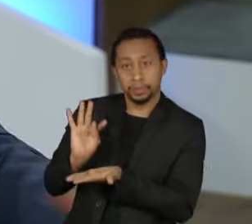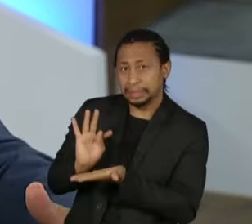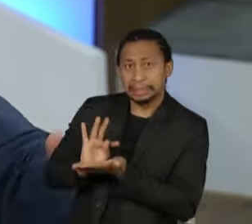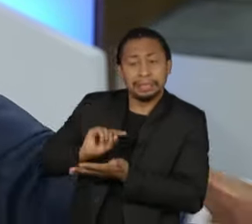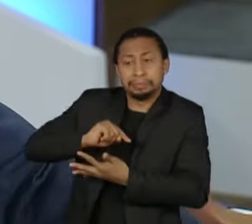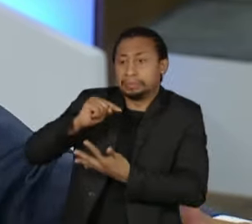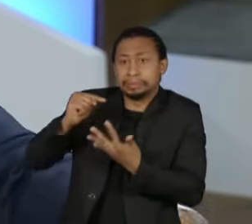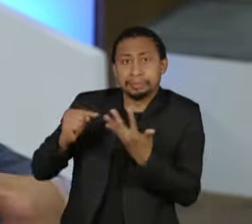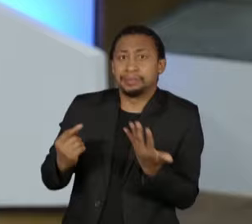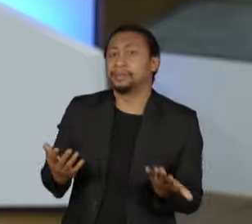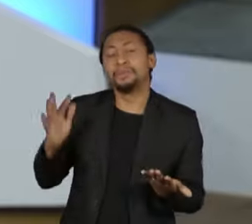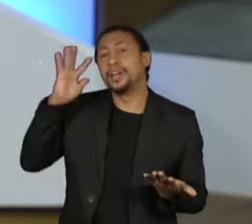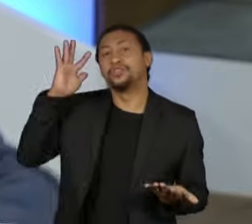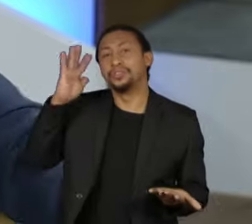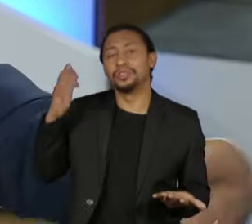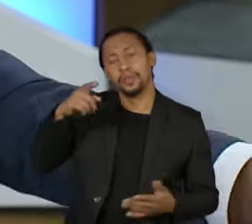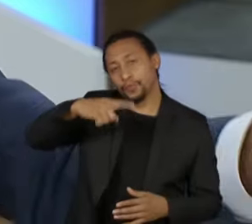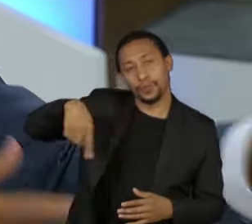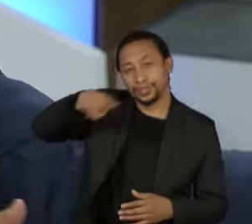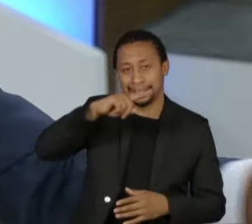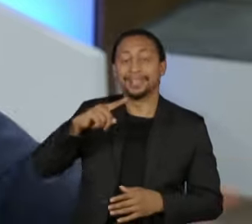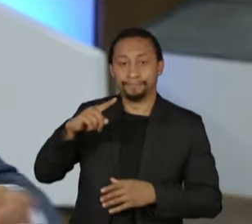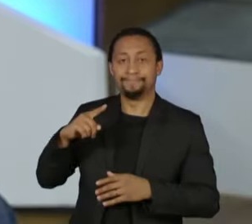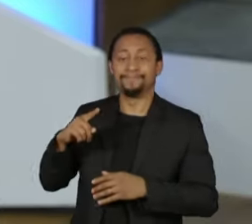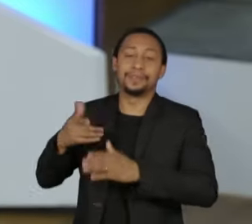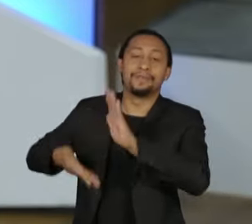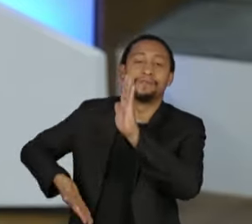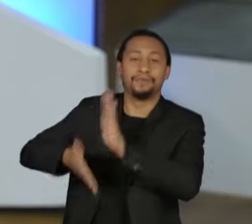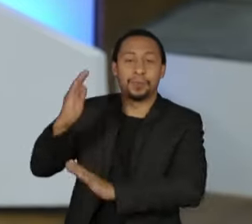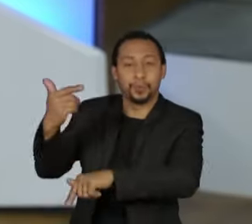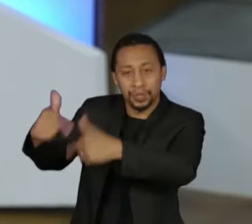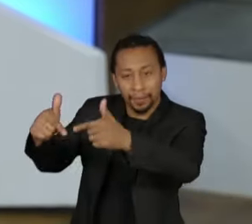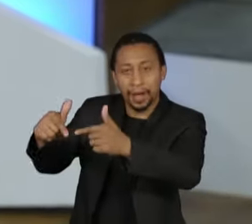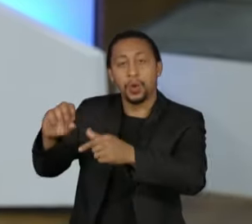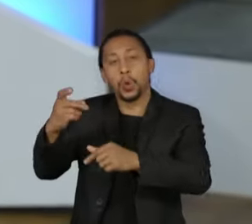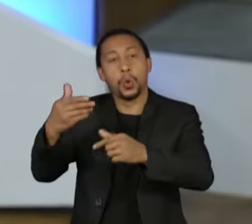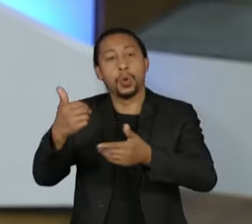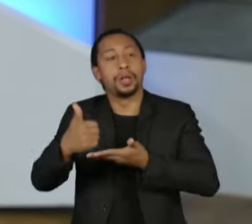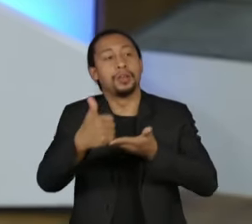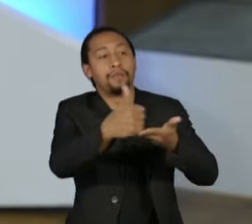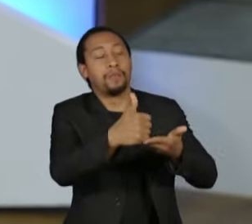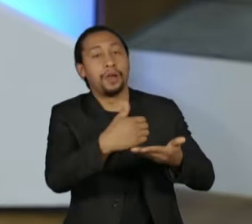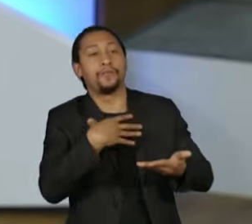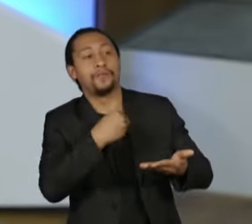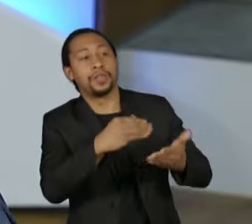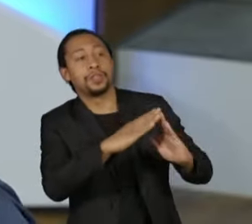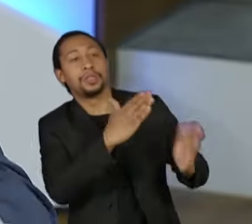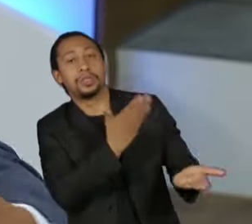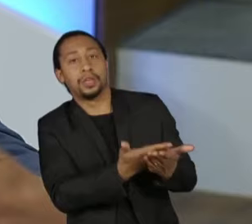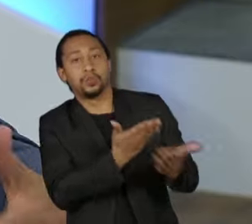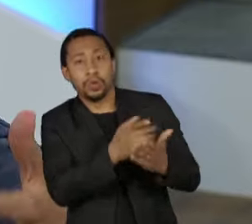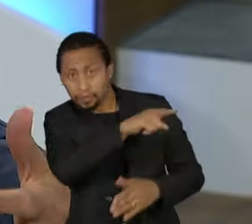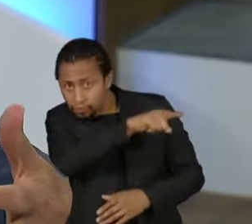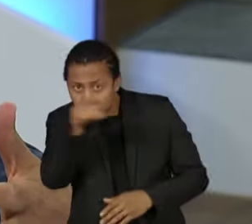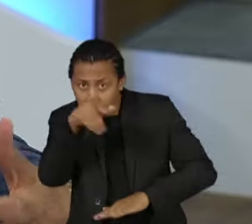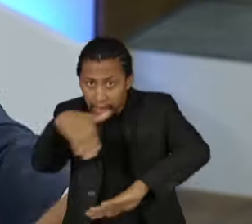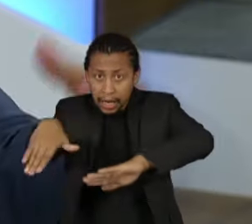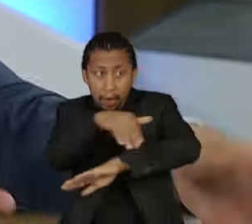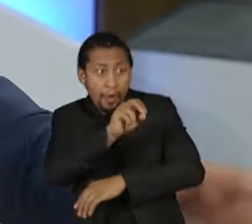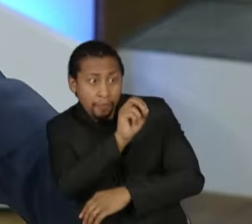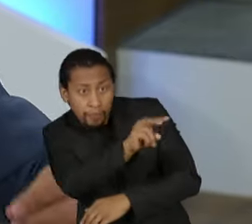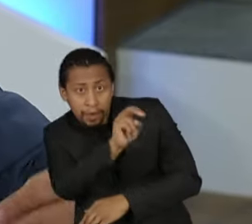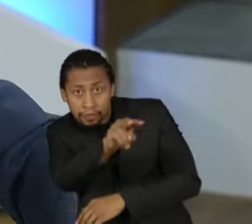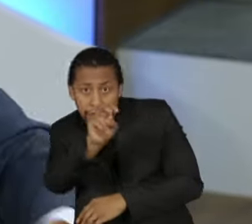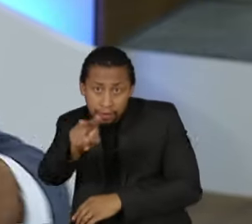sai de casa, vai para o trabalho, vai deixar o filho na escola ou vai para a universidade, o a gente encontra? Cada vez mais pessoas